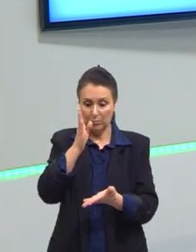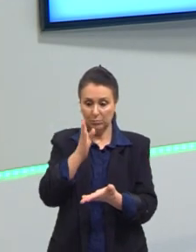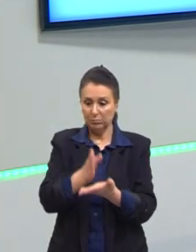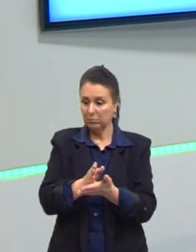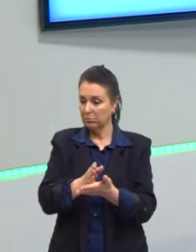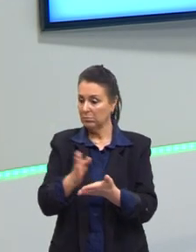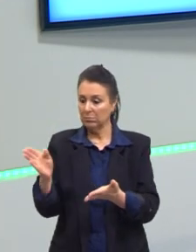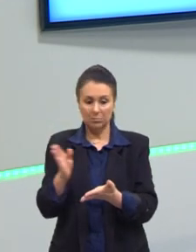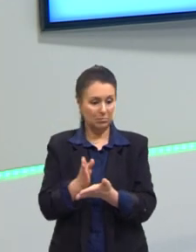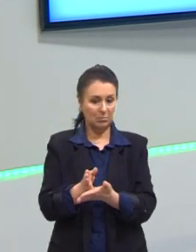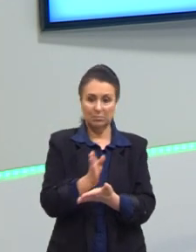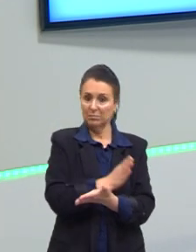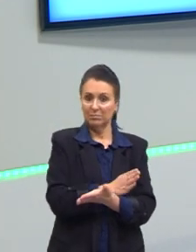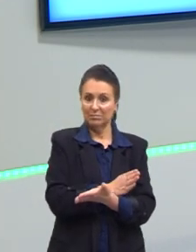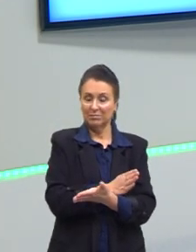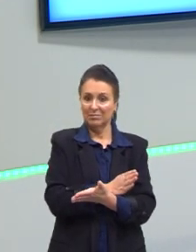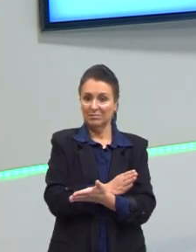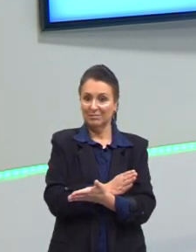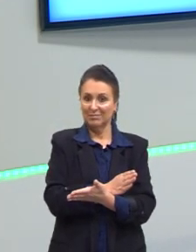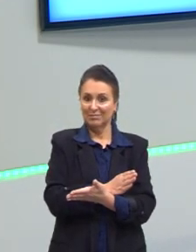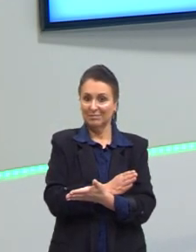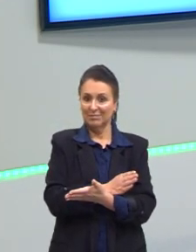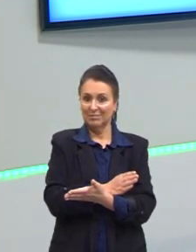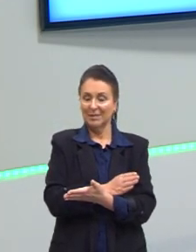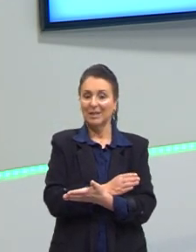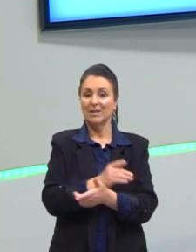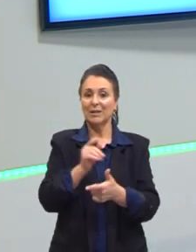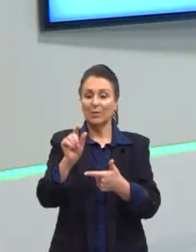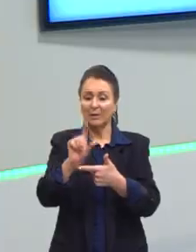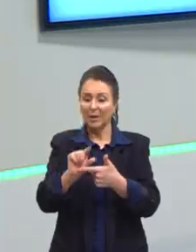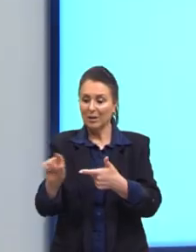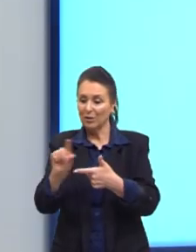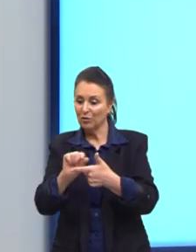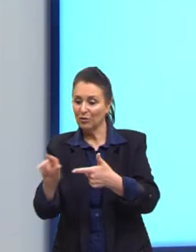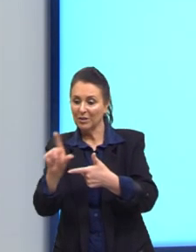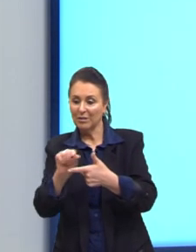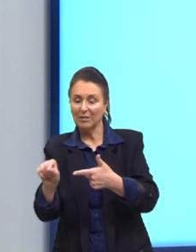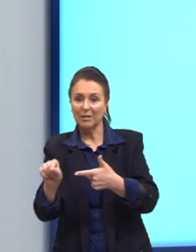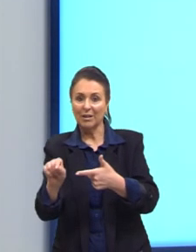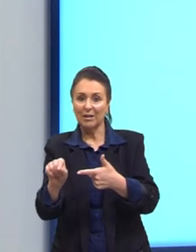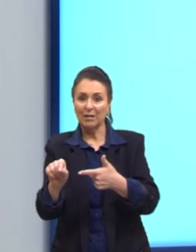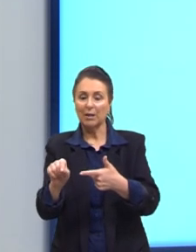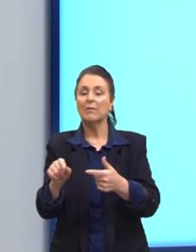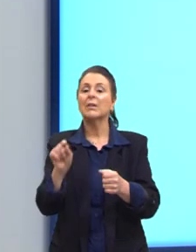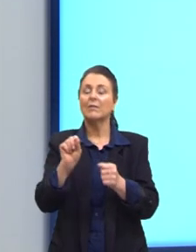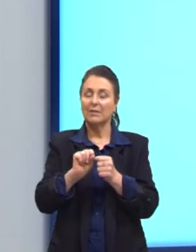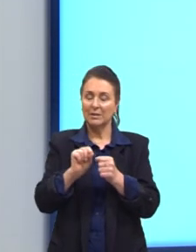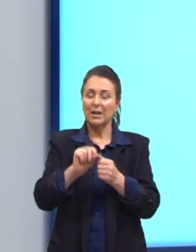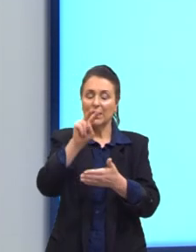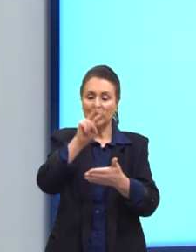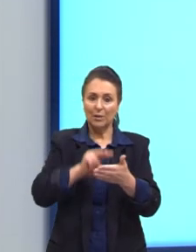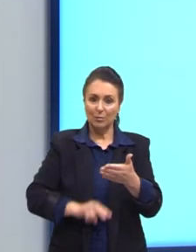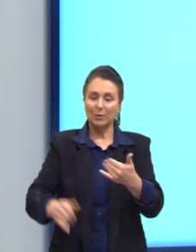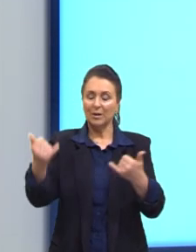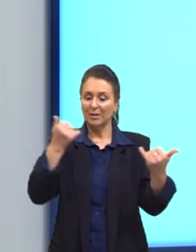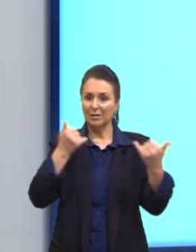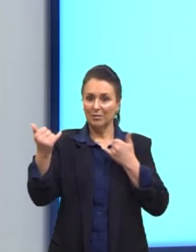uma vai ter uma legenda a que ela se refere. Então, fazer a leitura aí dessas informações das